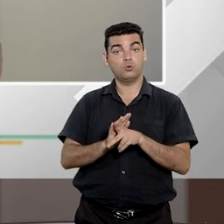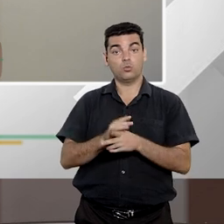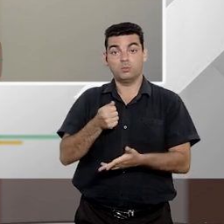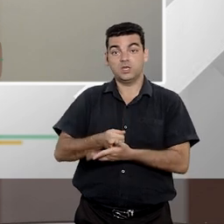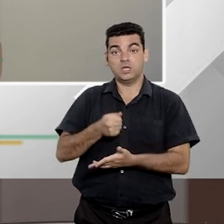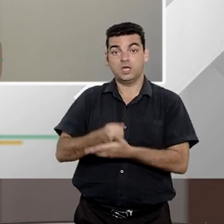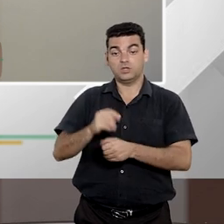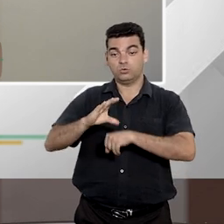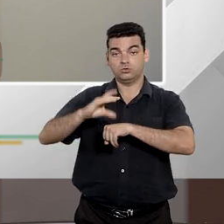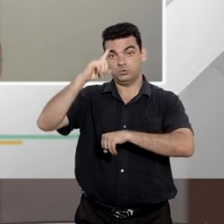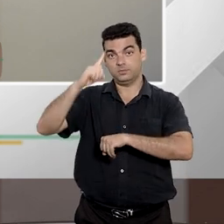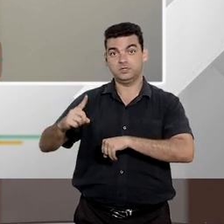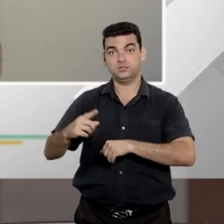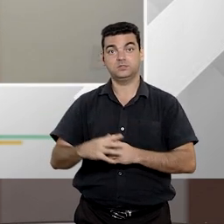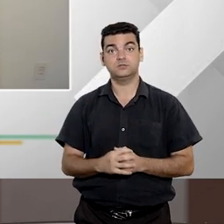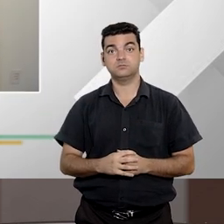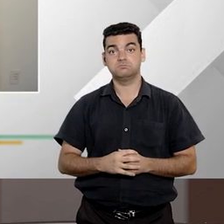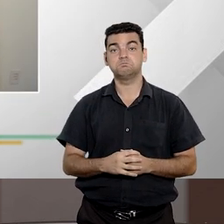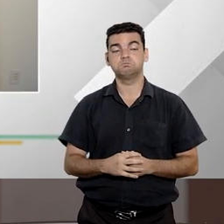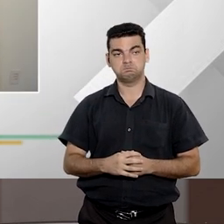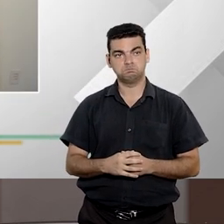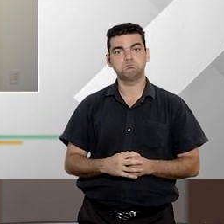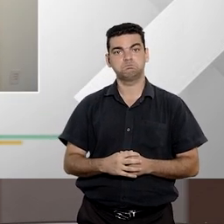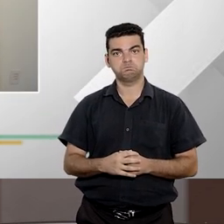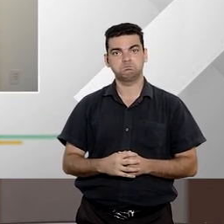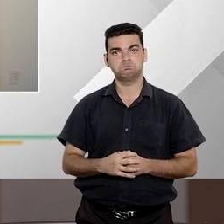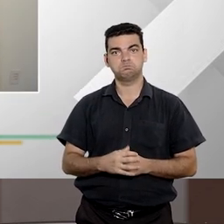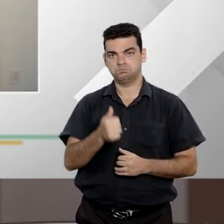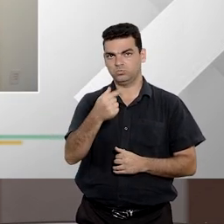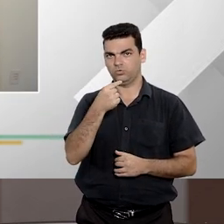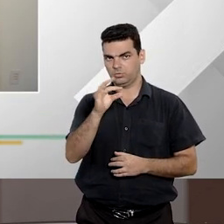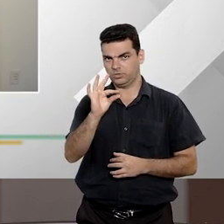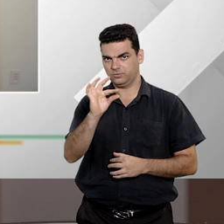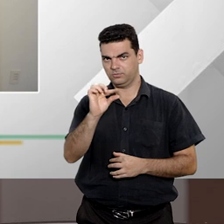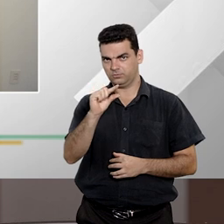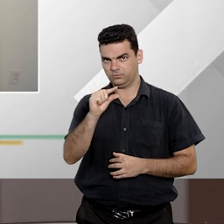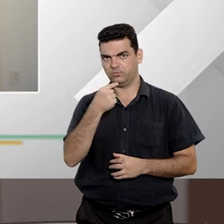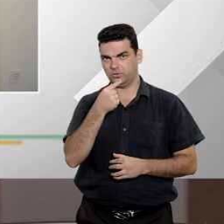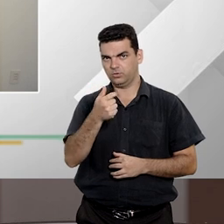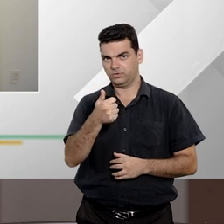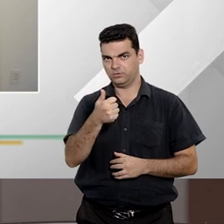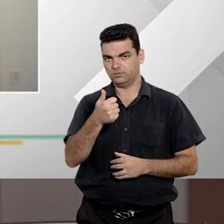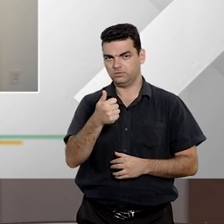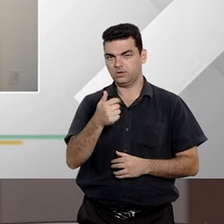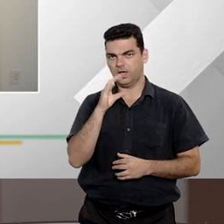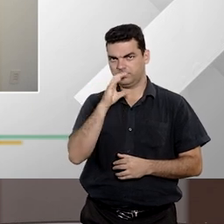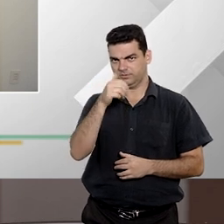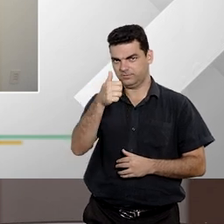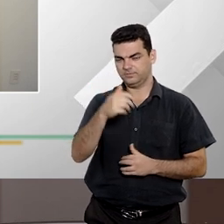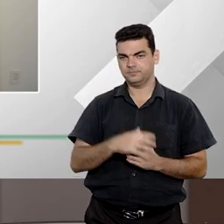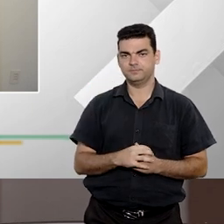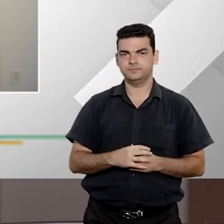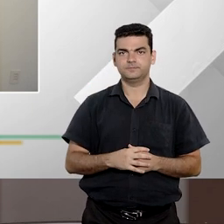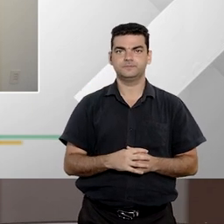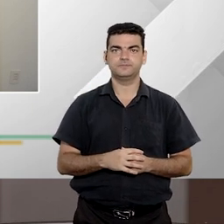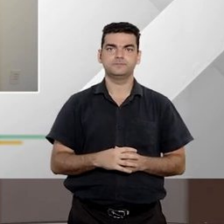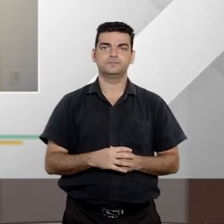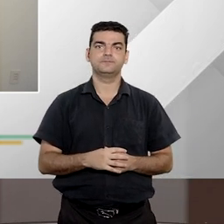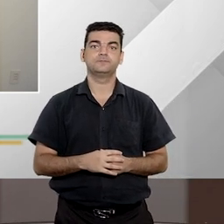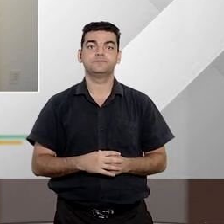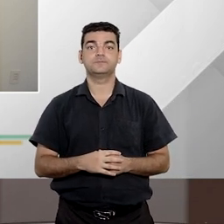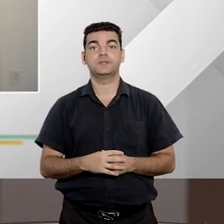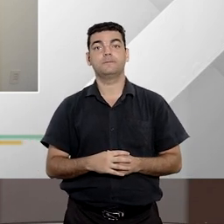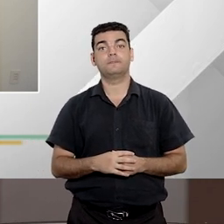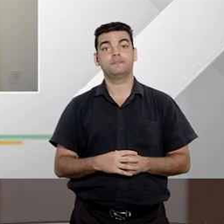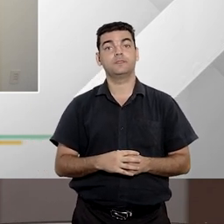relacionado à saúde. Bem lembrado, Priscila. Você me permite só complementar. É